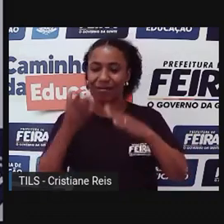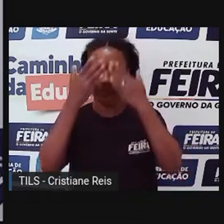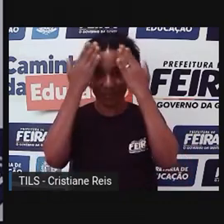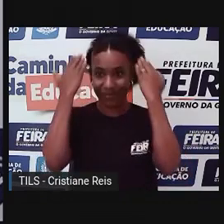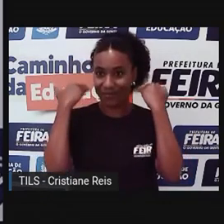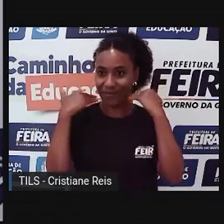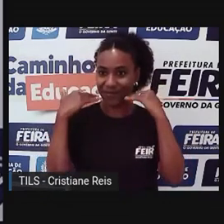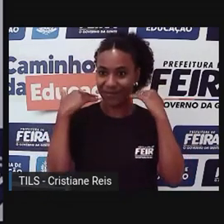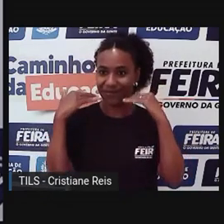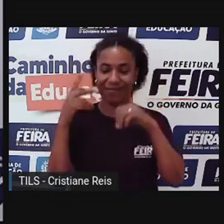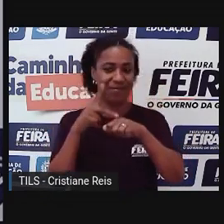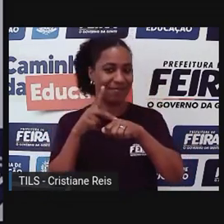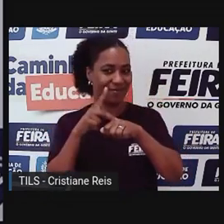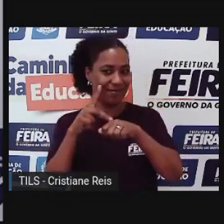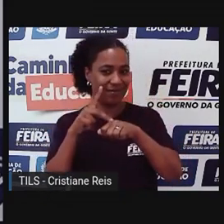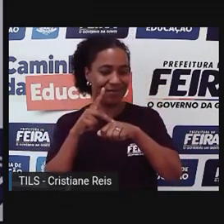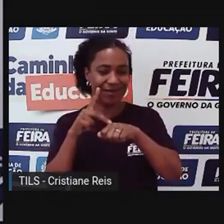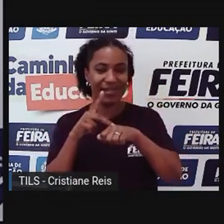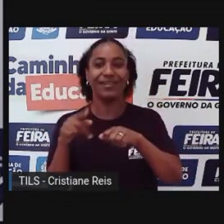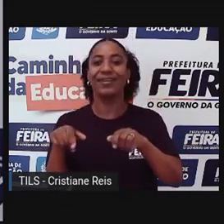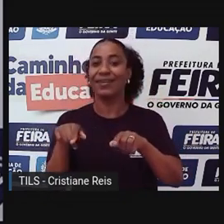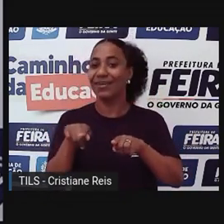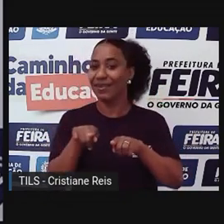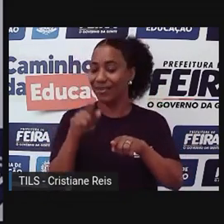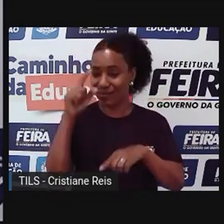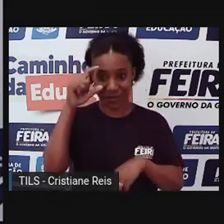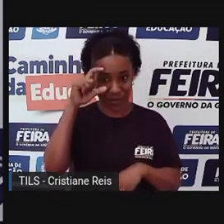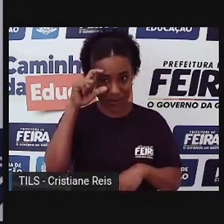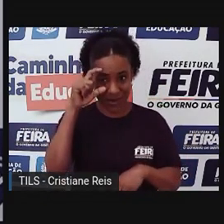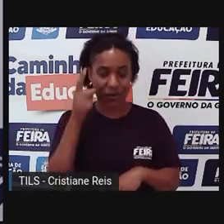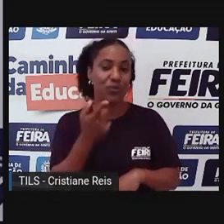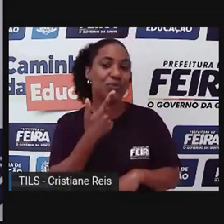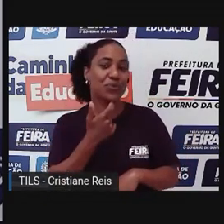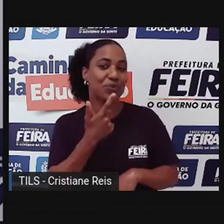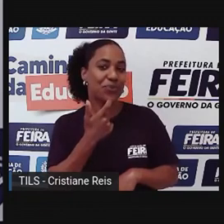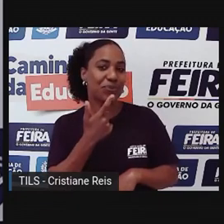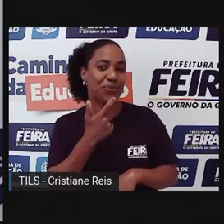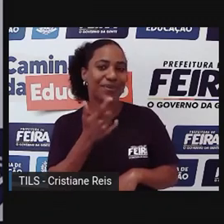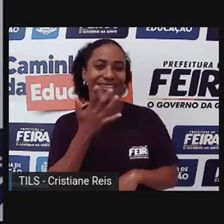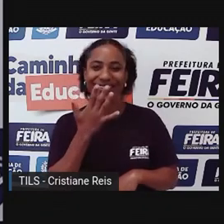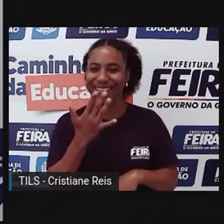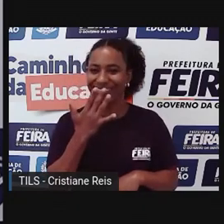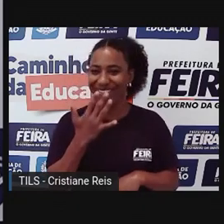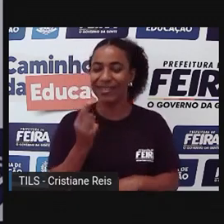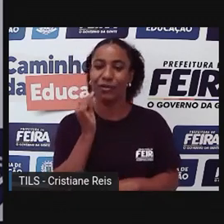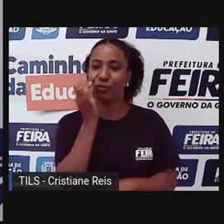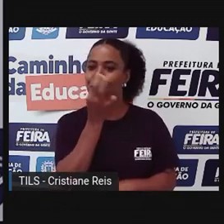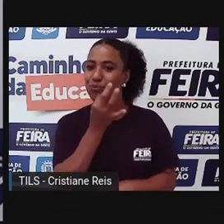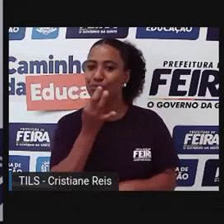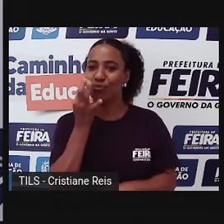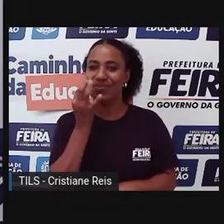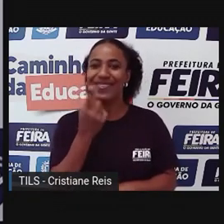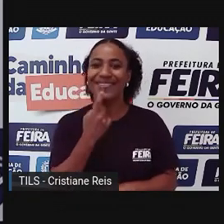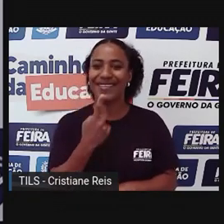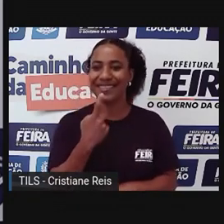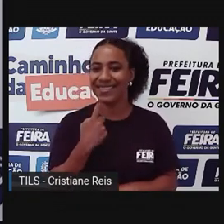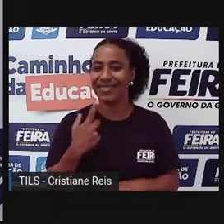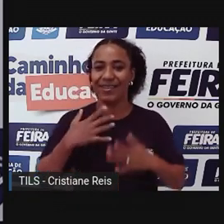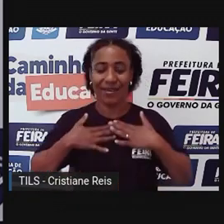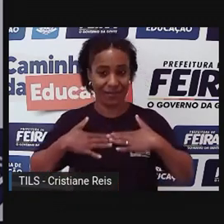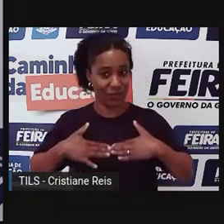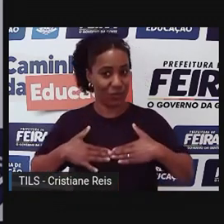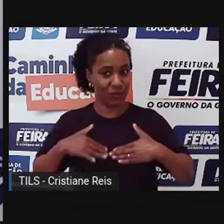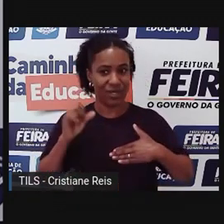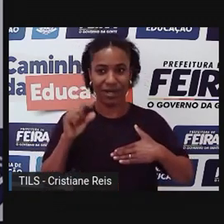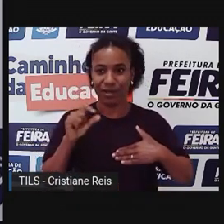negros na altura do ombro, eu uso óculos vermelho, tô usando um batonzinho vermelho, uma blusa azul,